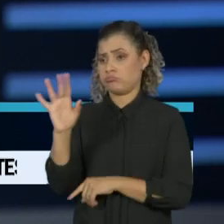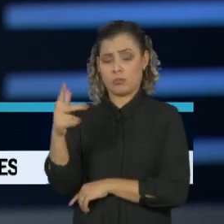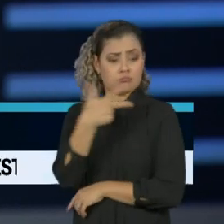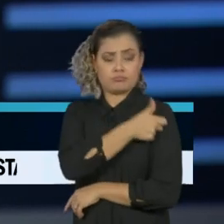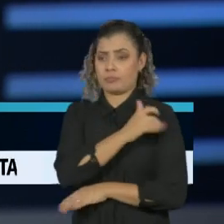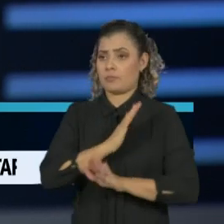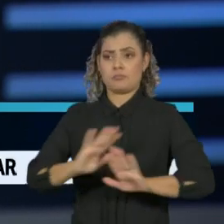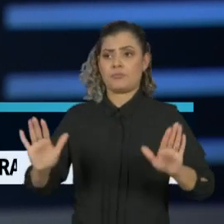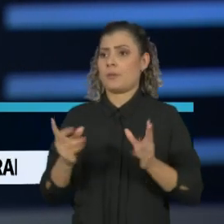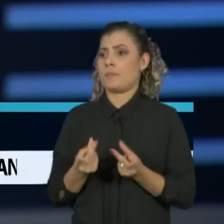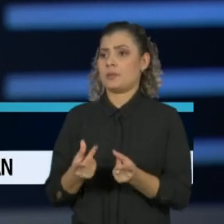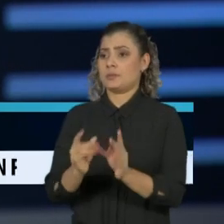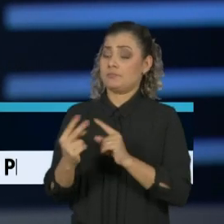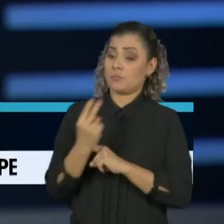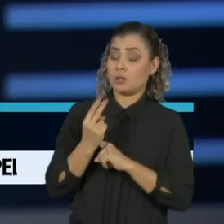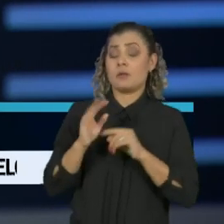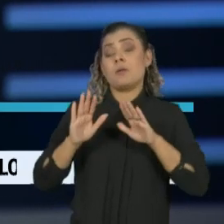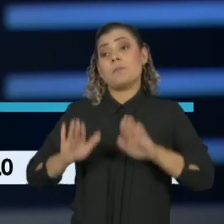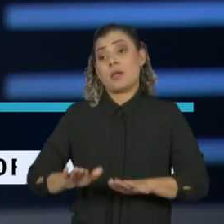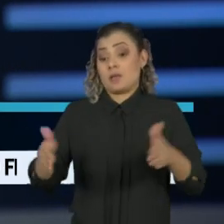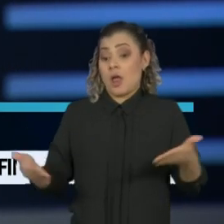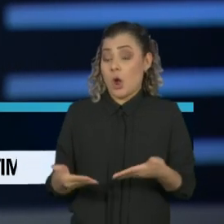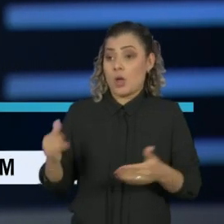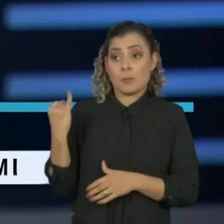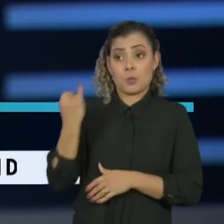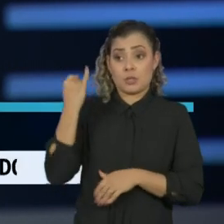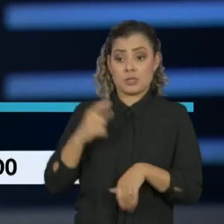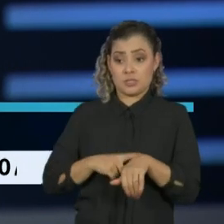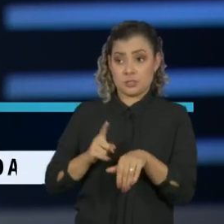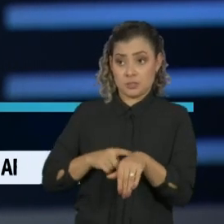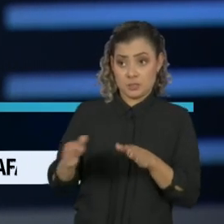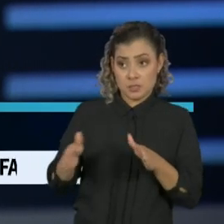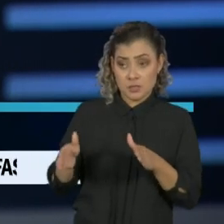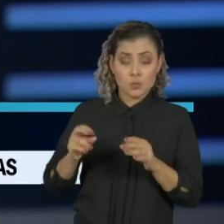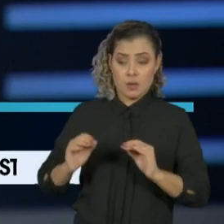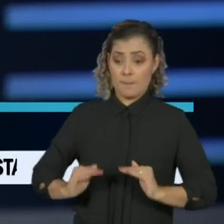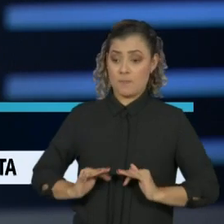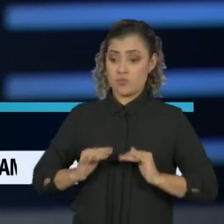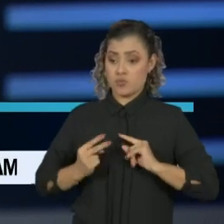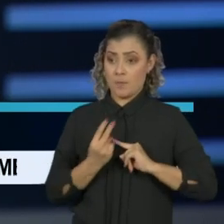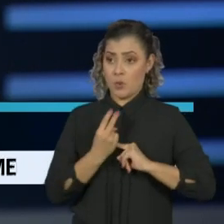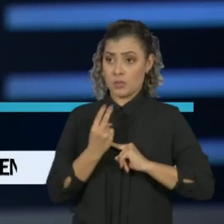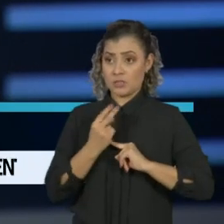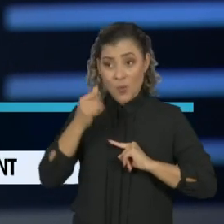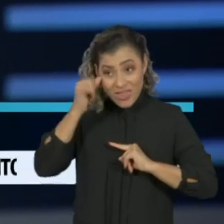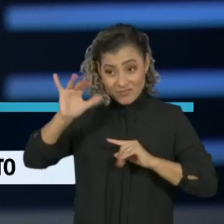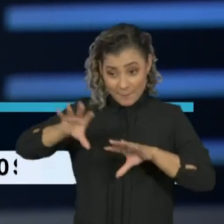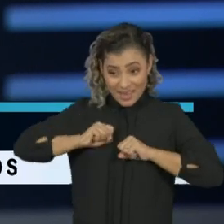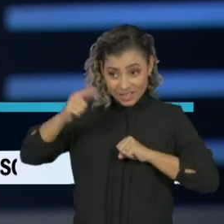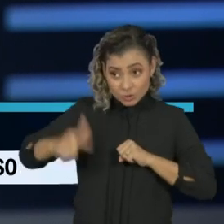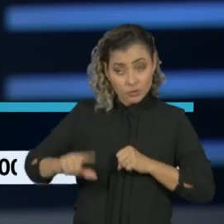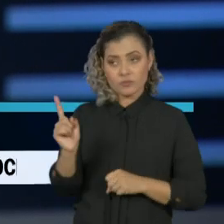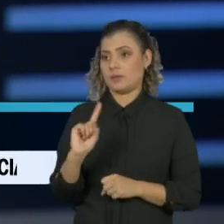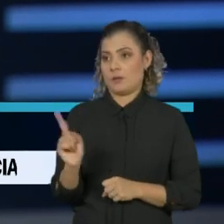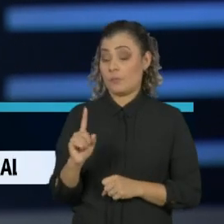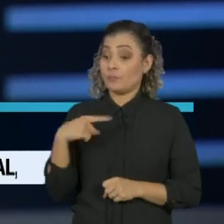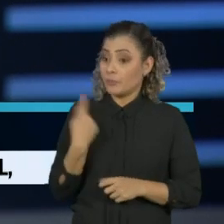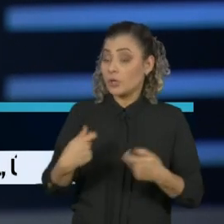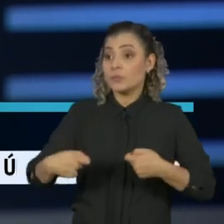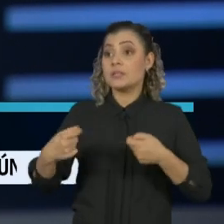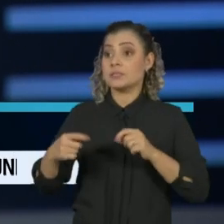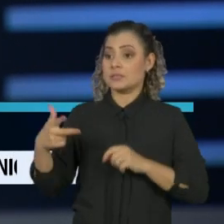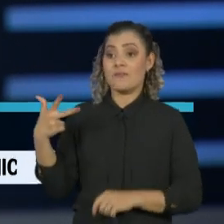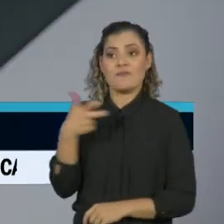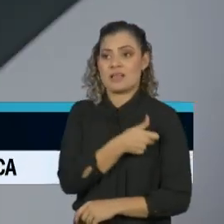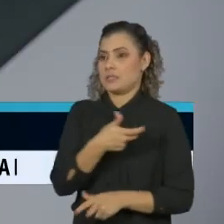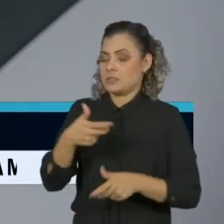acontecer agora, a importância dos anticorpos, não é para impedir futuros ciclos. Nós vamos ter que desenvolver uma